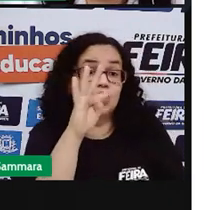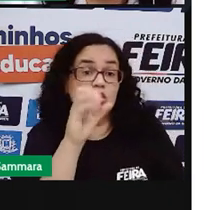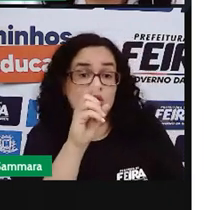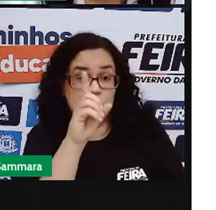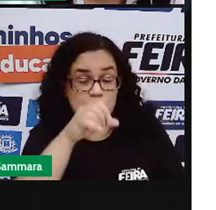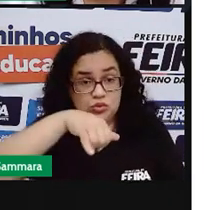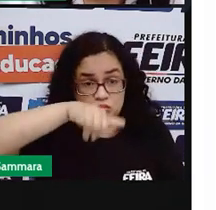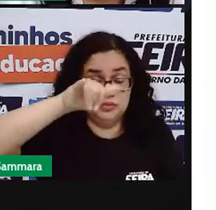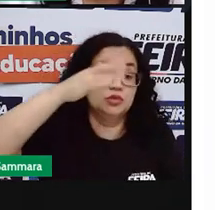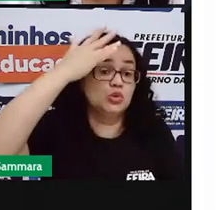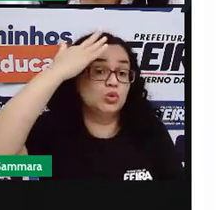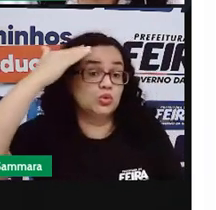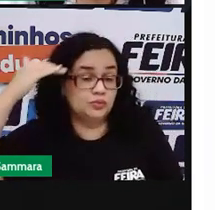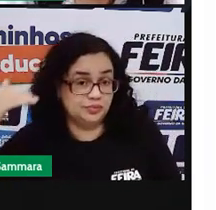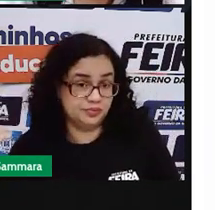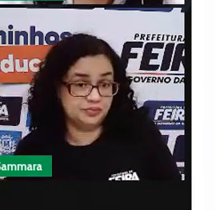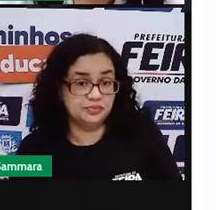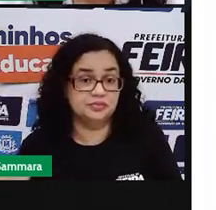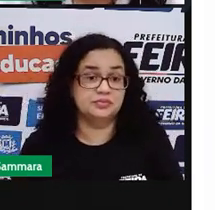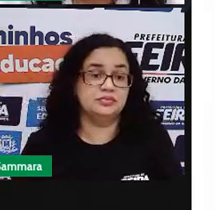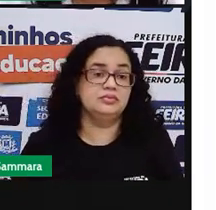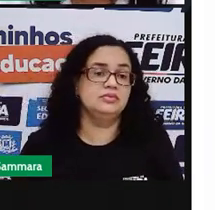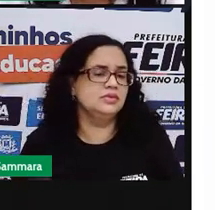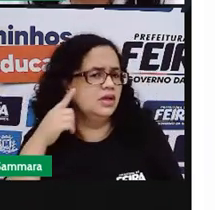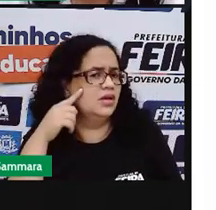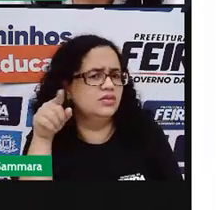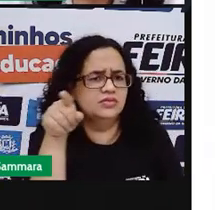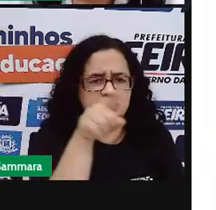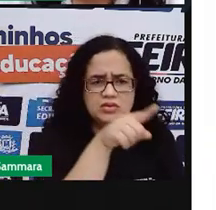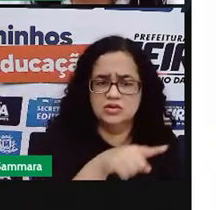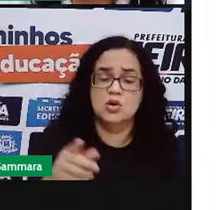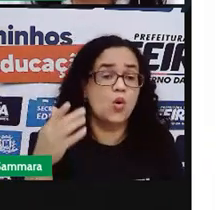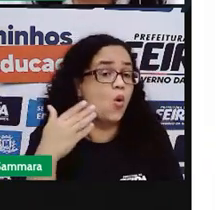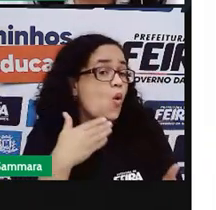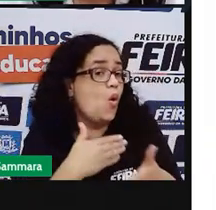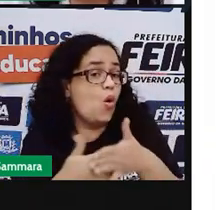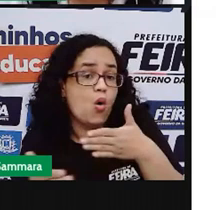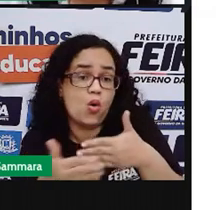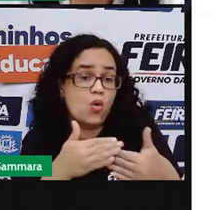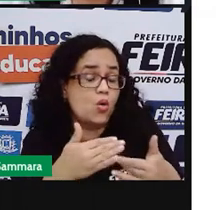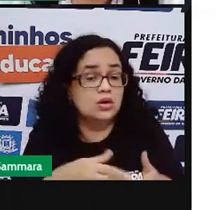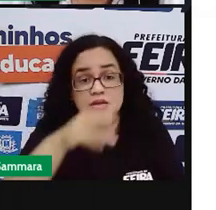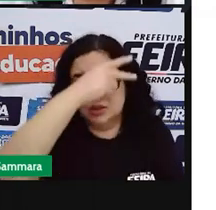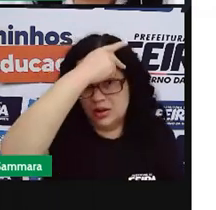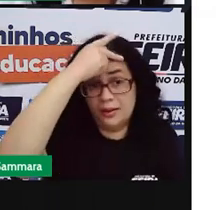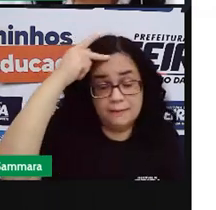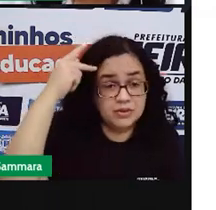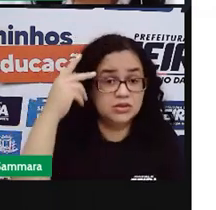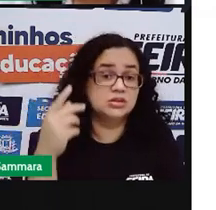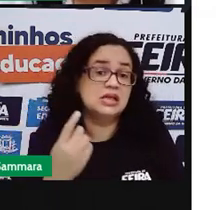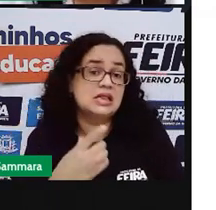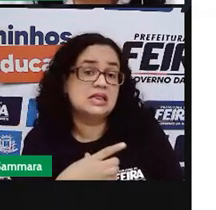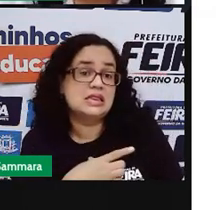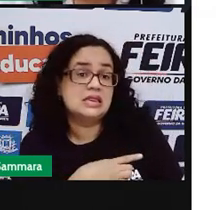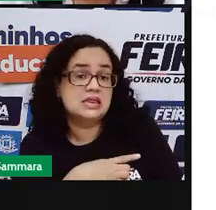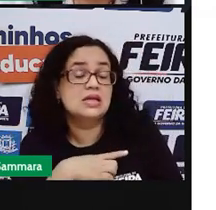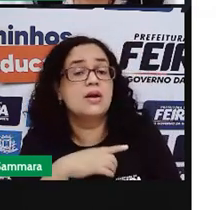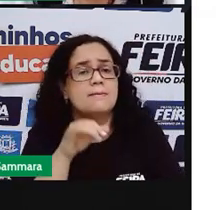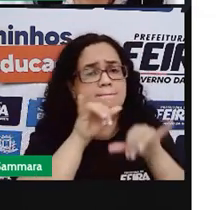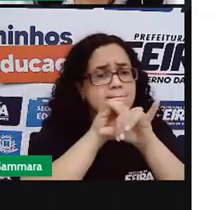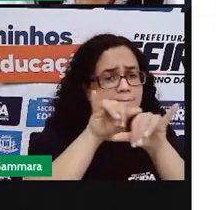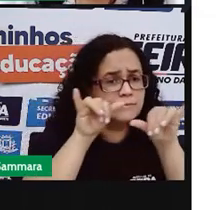um sonho de viagem, eu, você ou qualquer outra pessoa que tivesse acesso a essa publicidade,